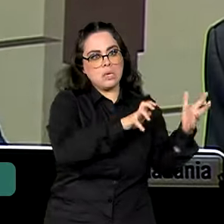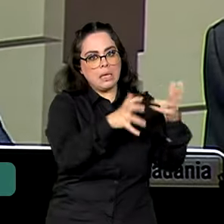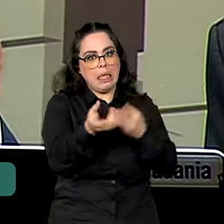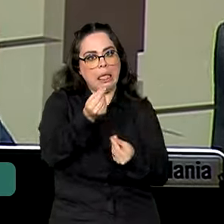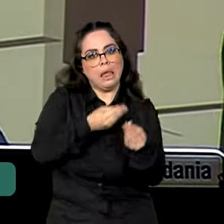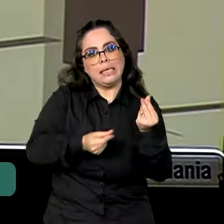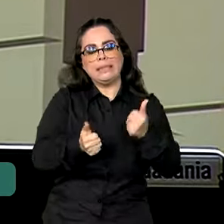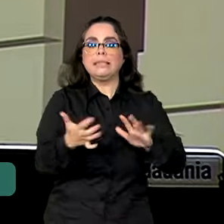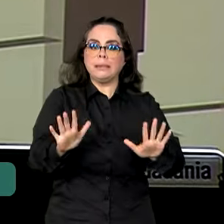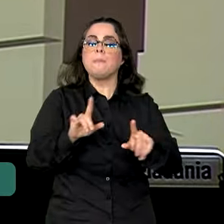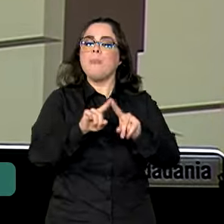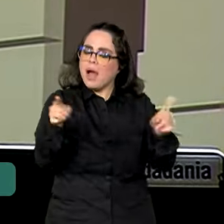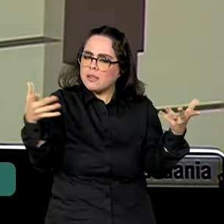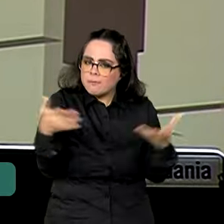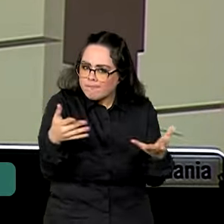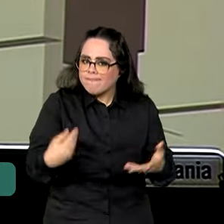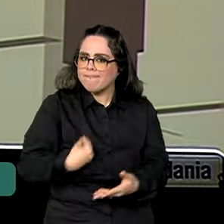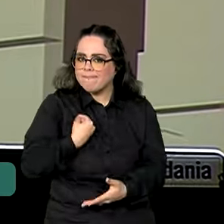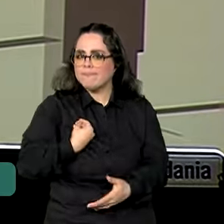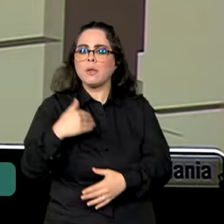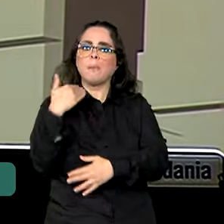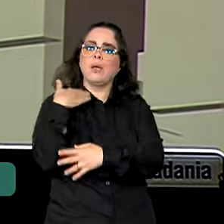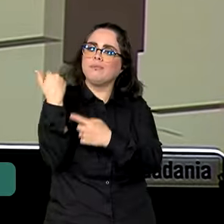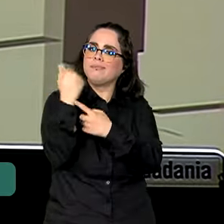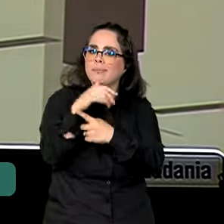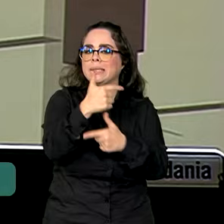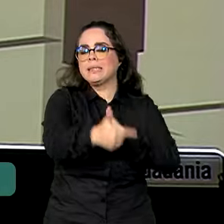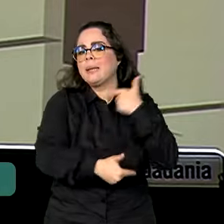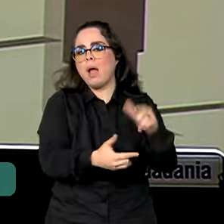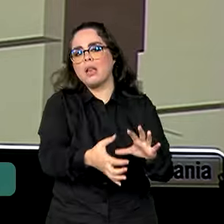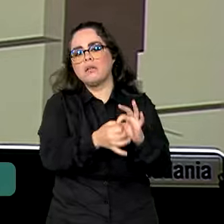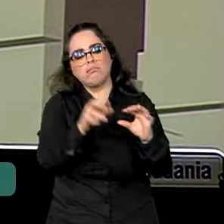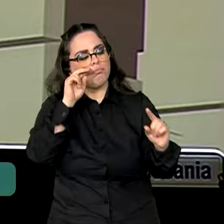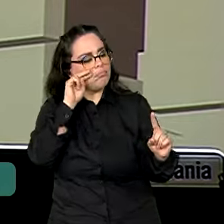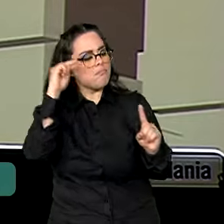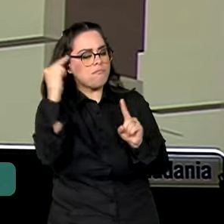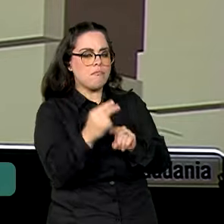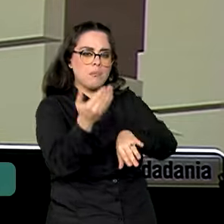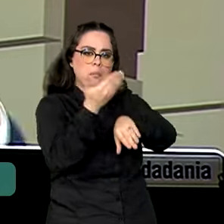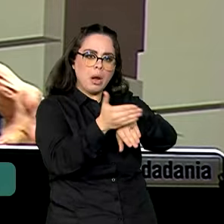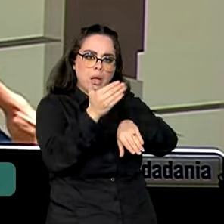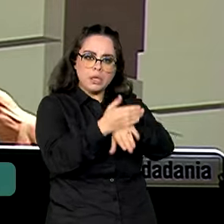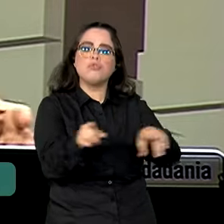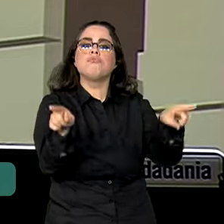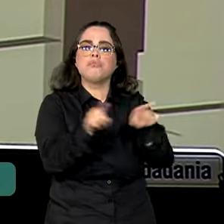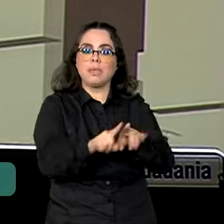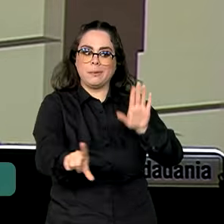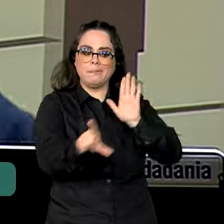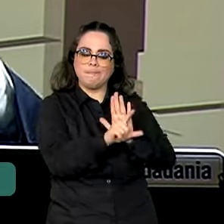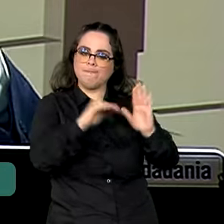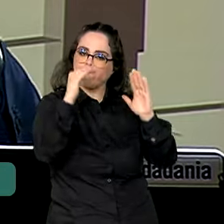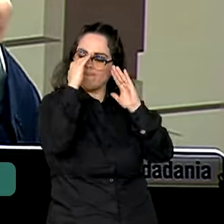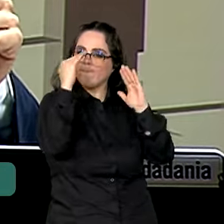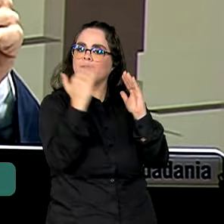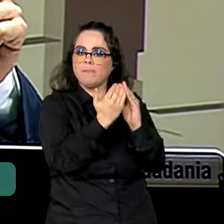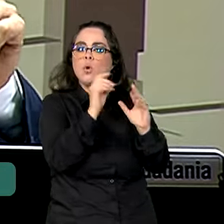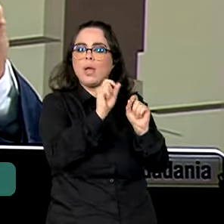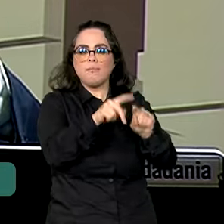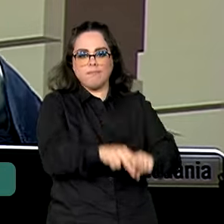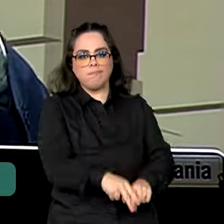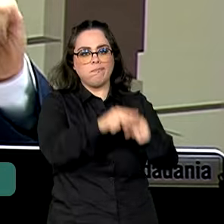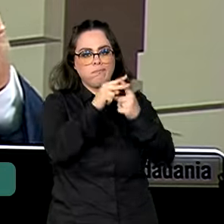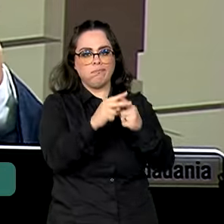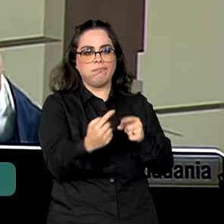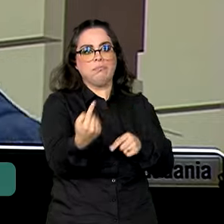Mas hoje o Banco Central trabalha, não só do ponto de vista prático, mas também legal, com essa alteração que